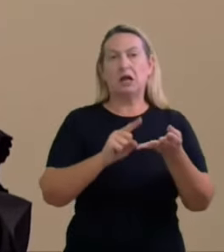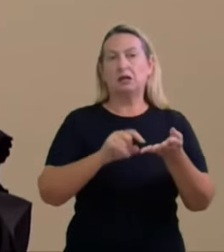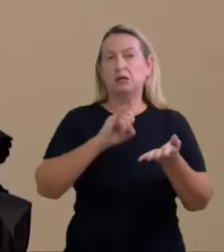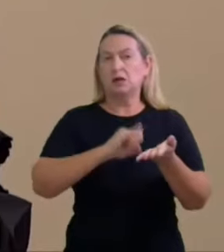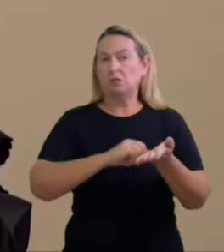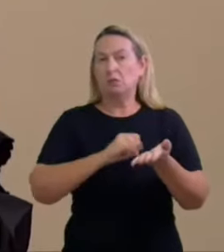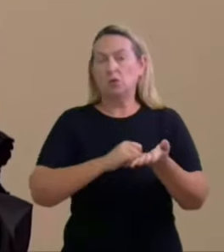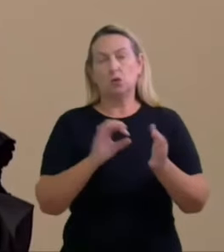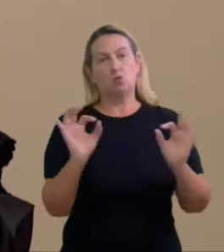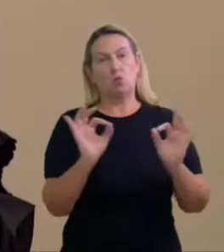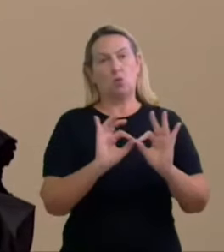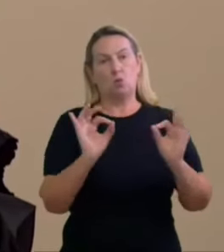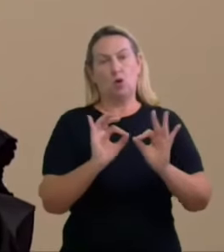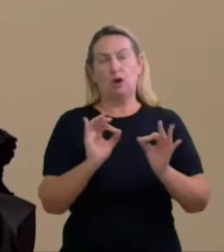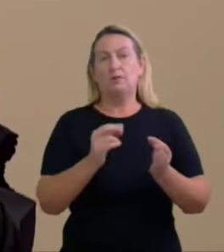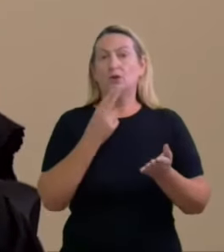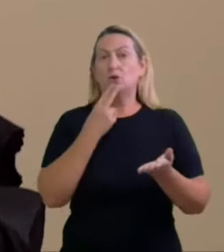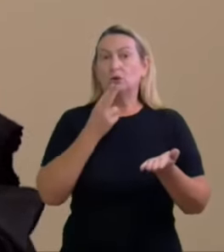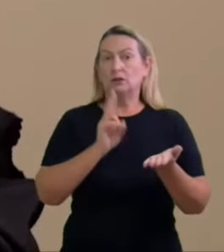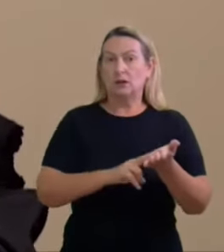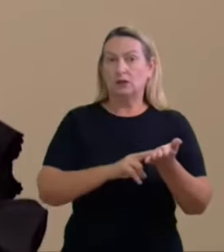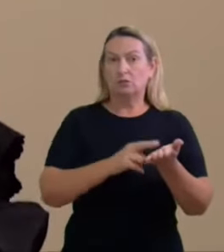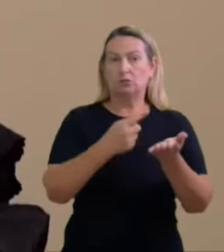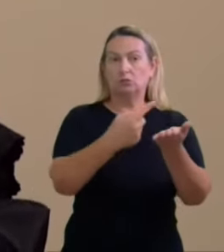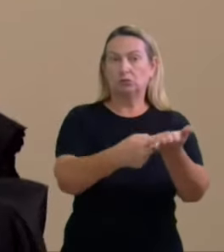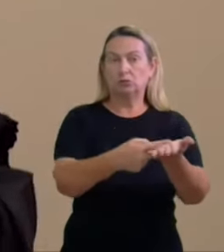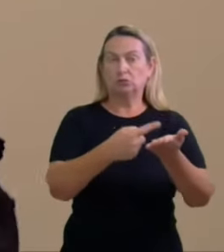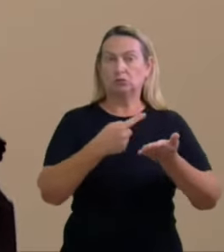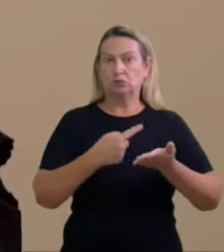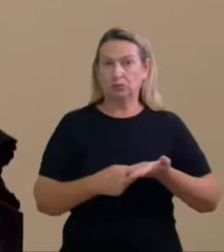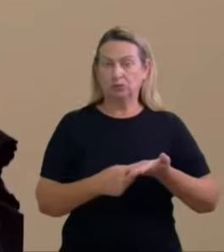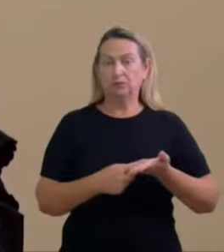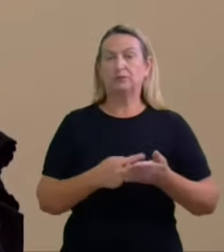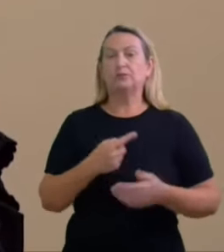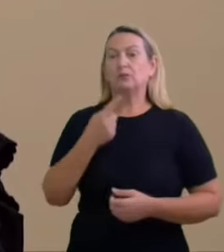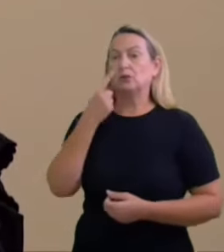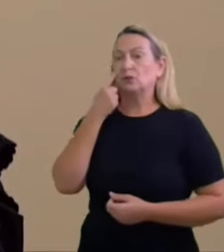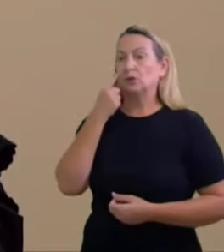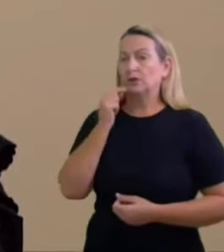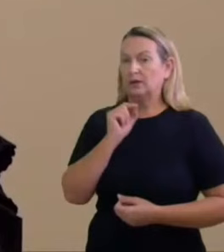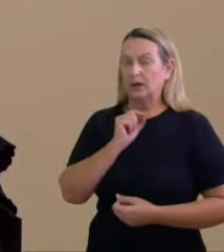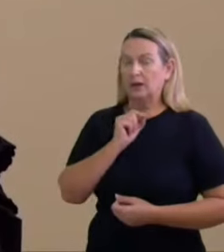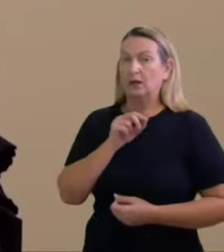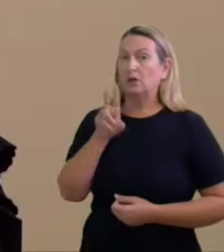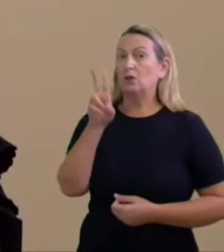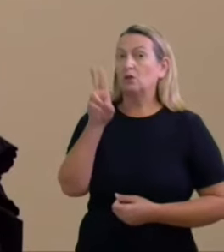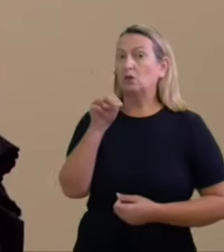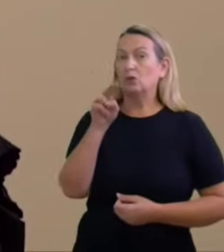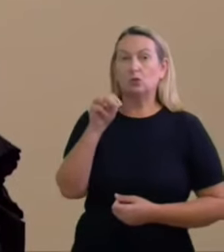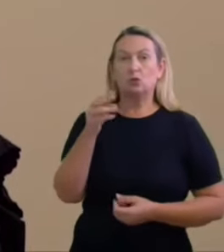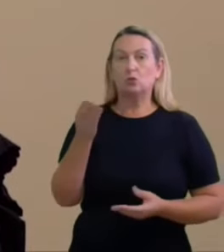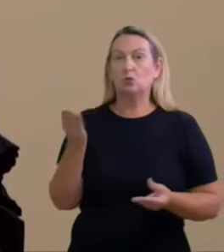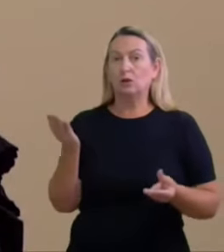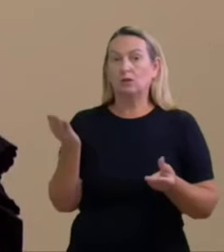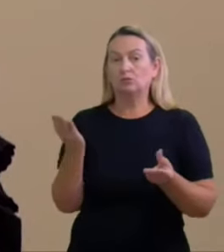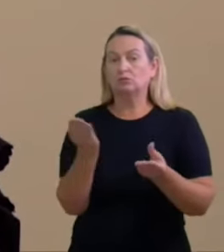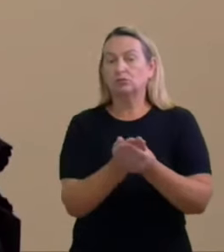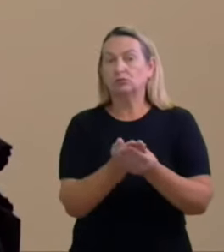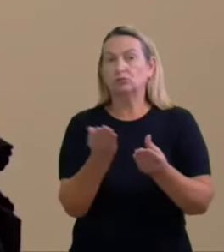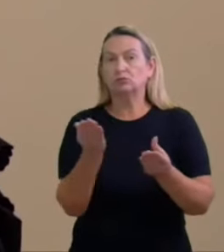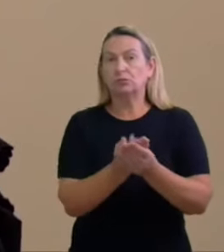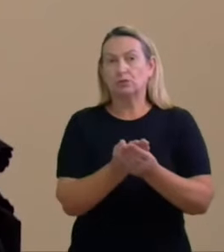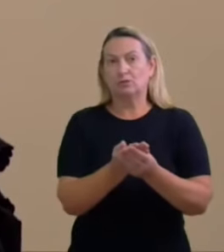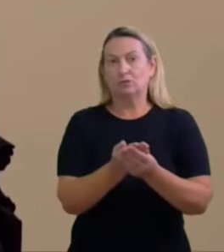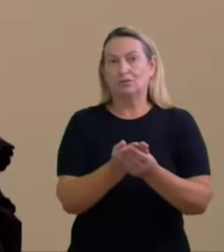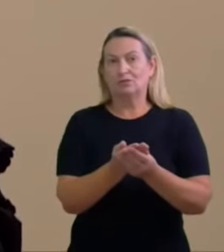termo de acordo repita-se nunca foi juntado aos autos nem o termo de acordo